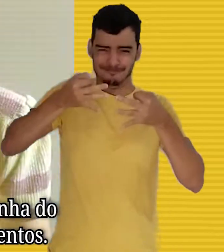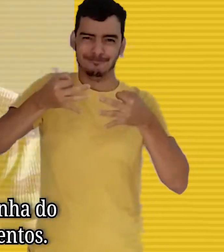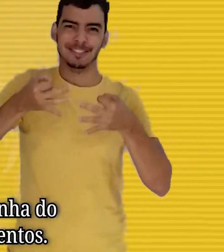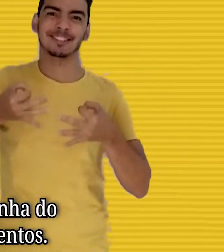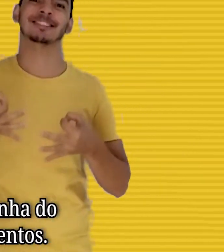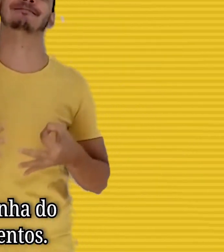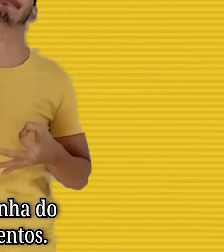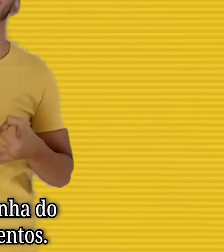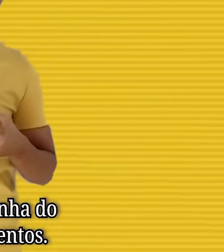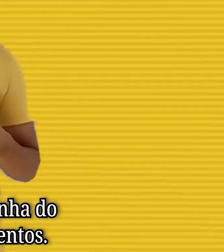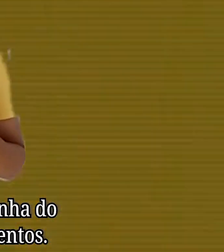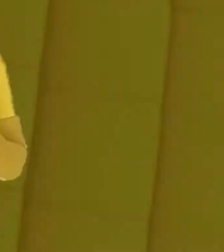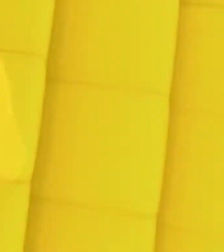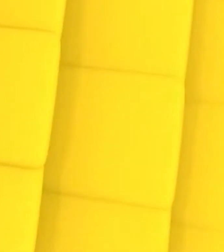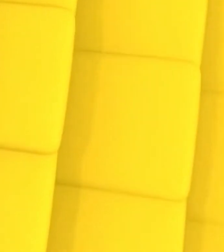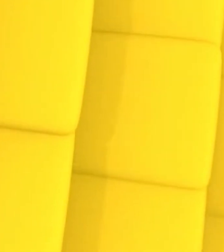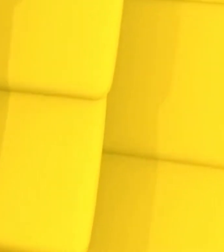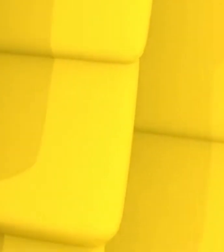medicamentos.